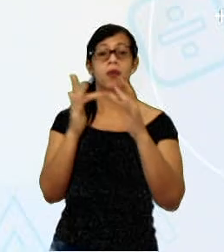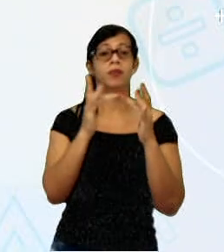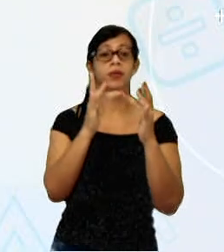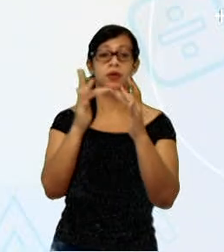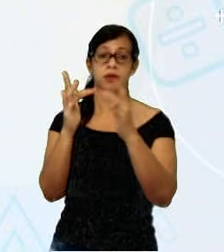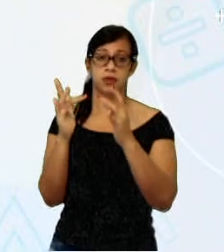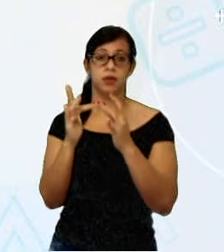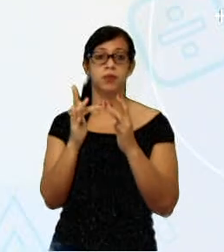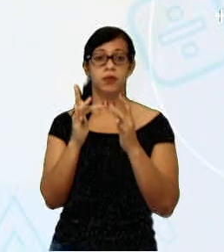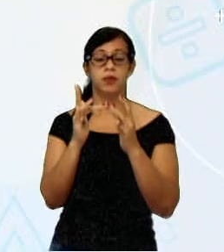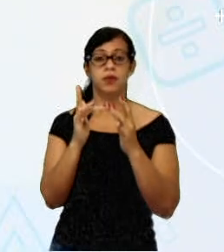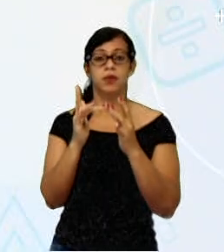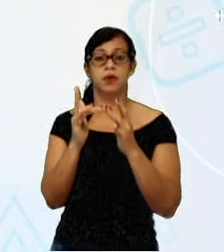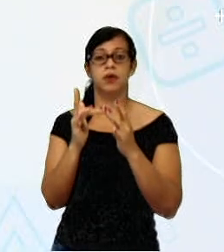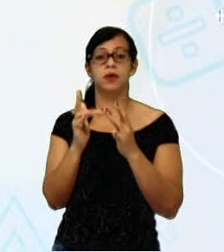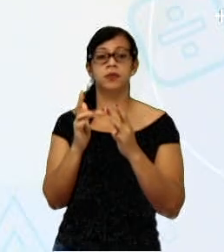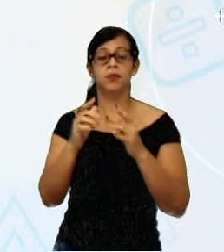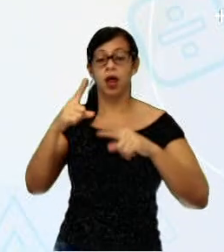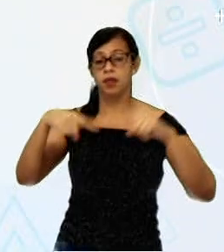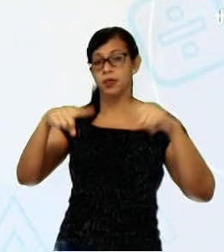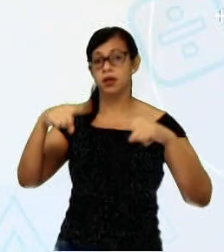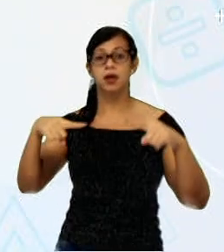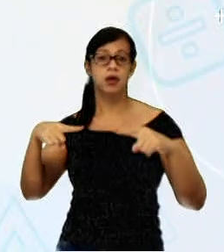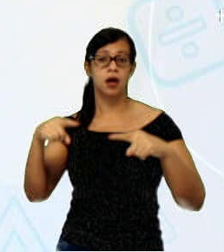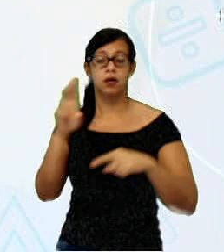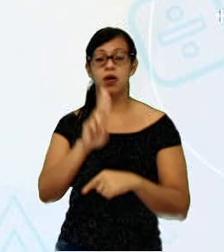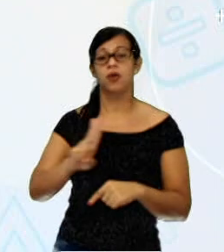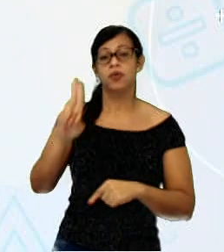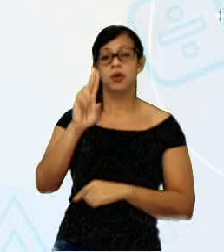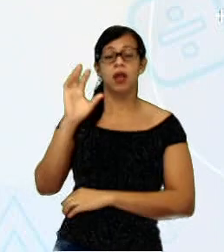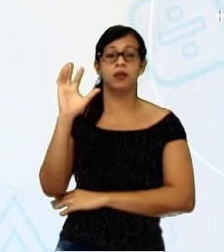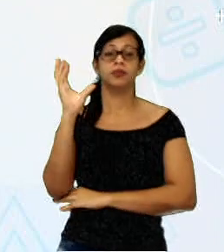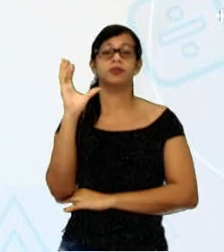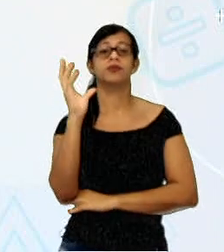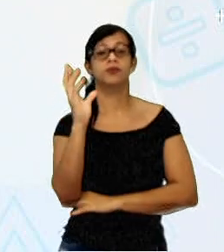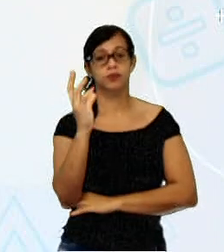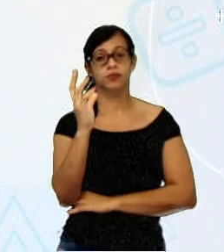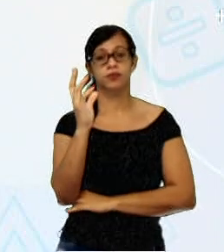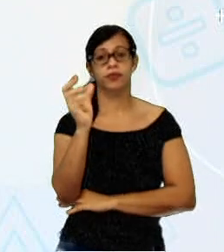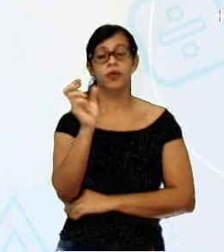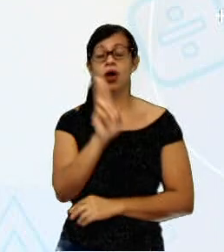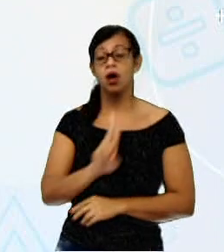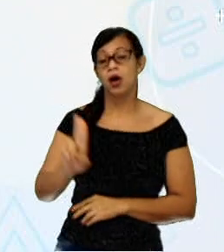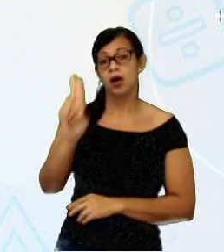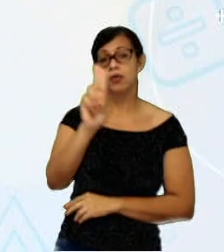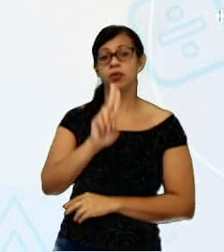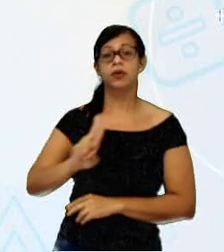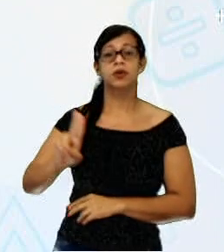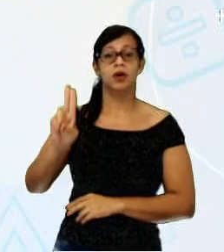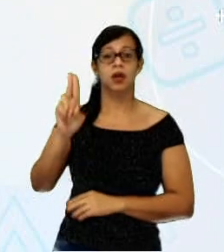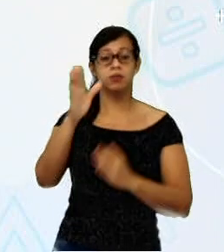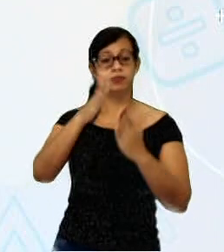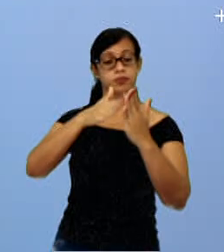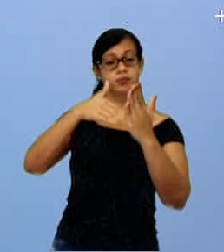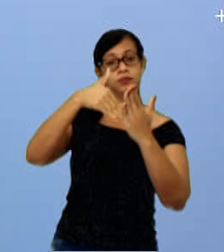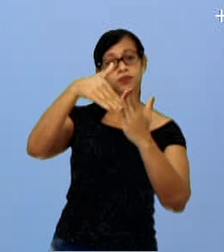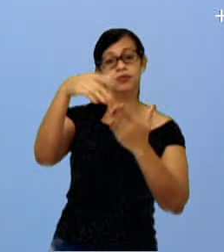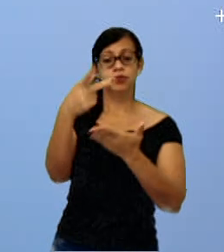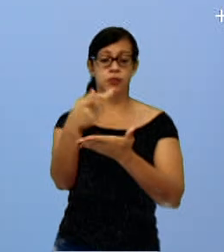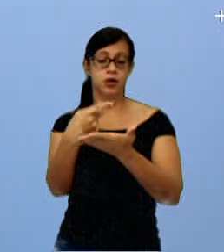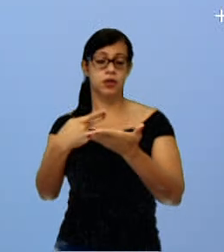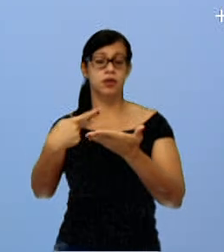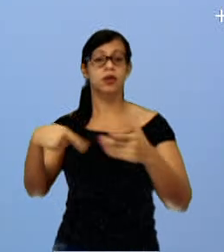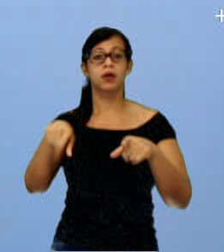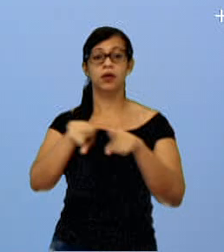mais antigas no mundo, usada tanto para escrever como para desenhar, que é a tinta nanquim. A gente pode